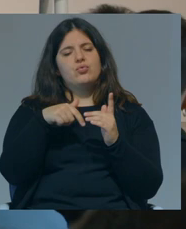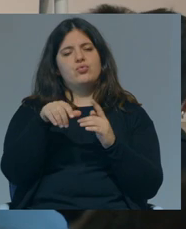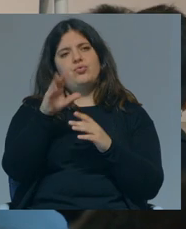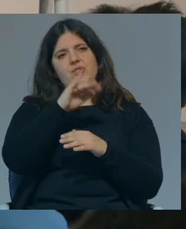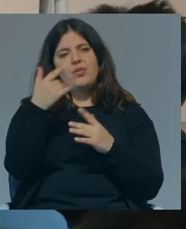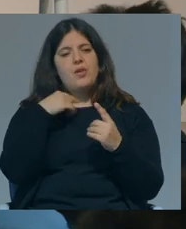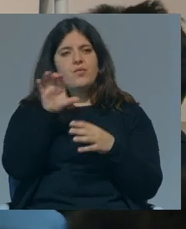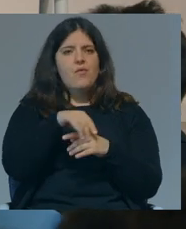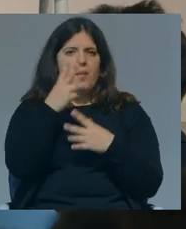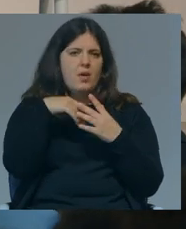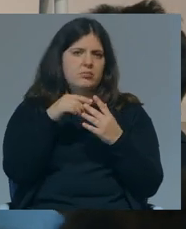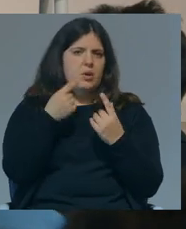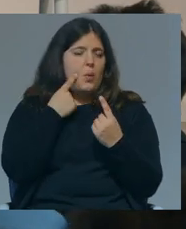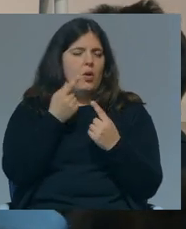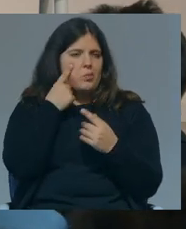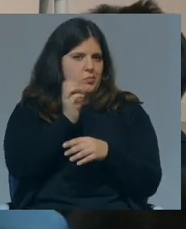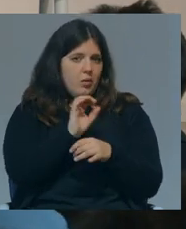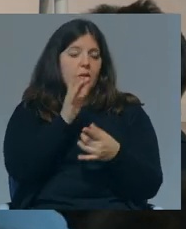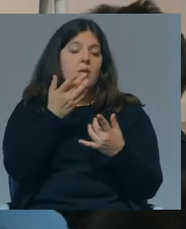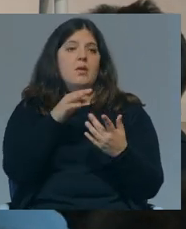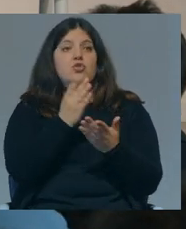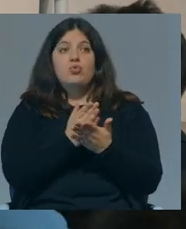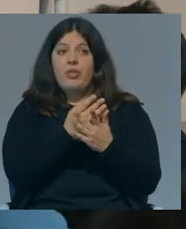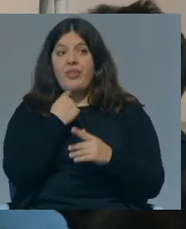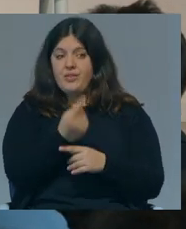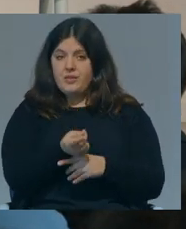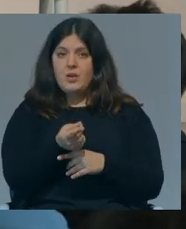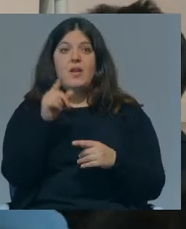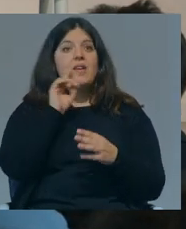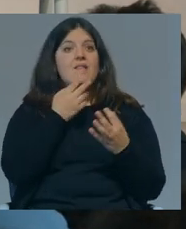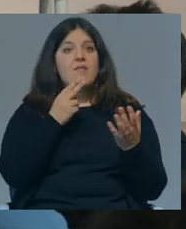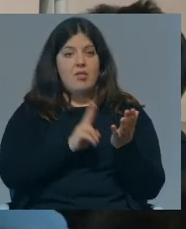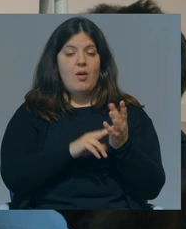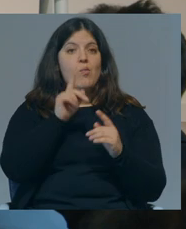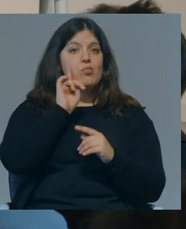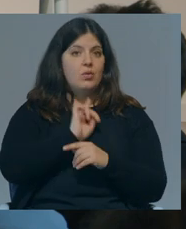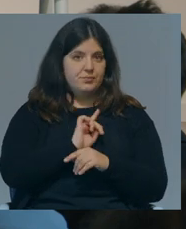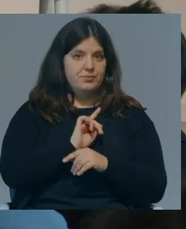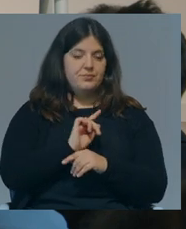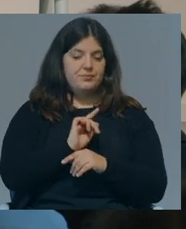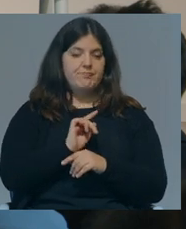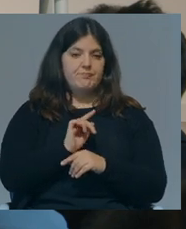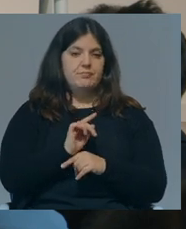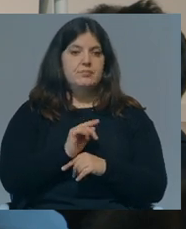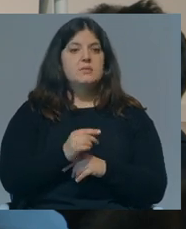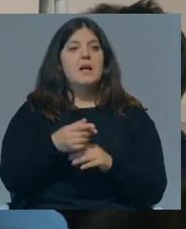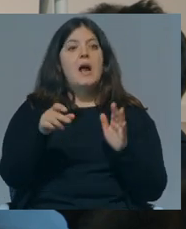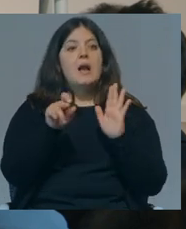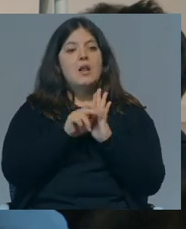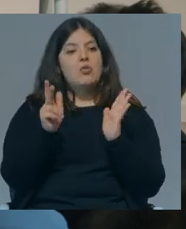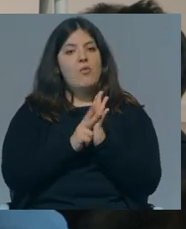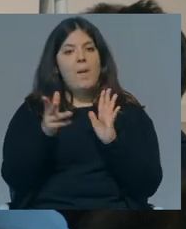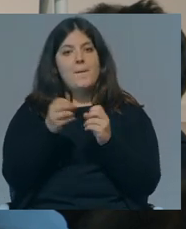e como estava estudado, que na verdade as mulheres têm mais artigos